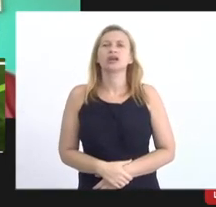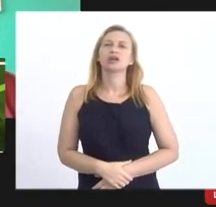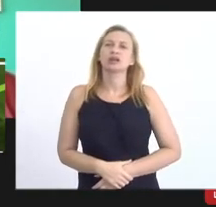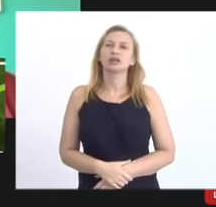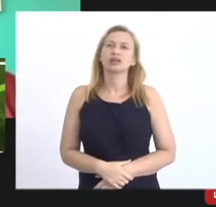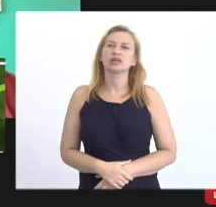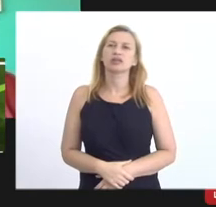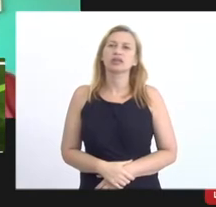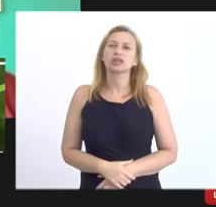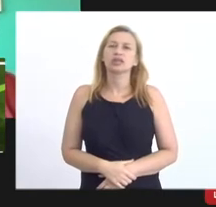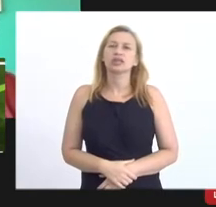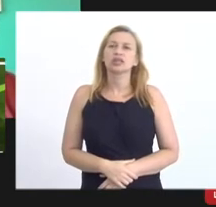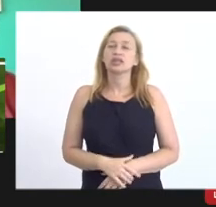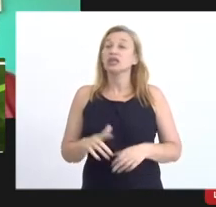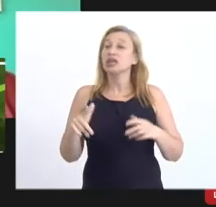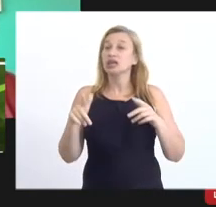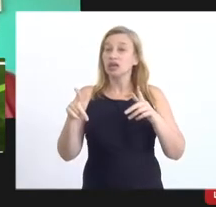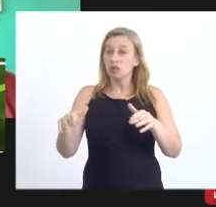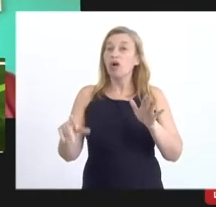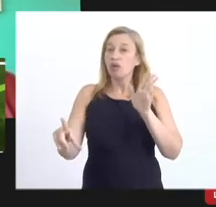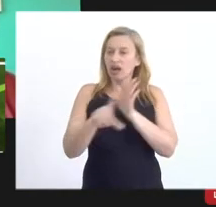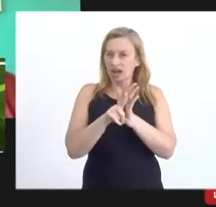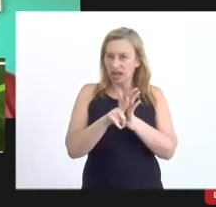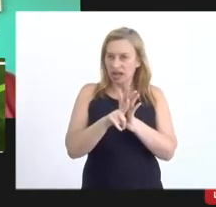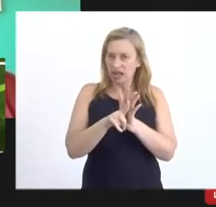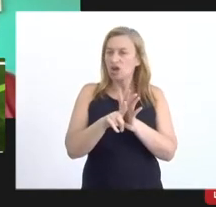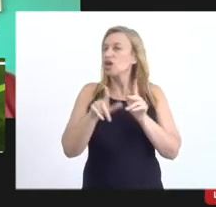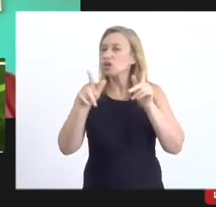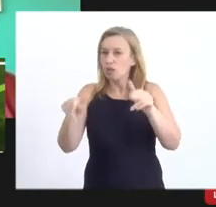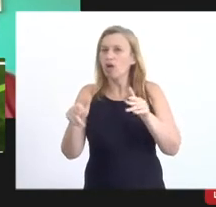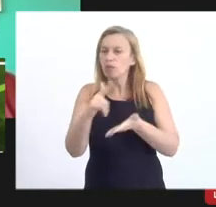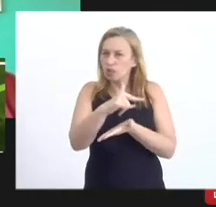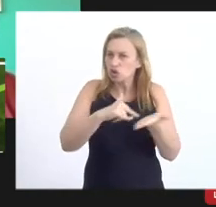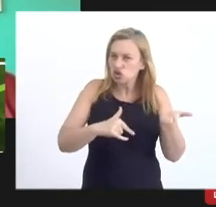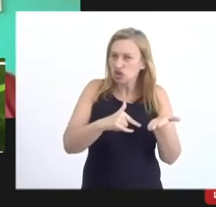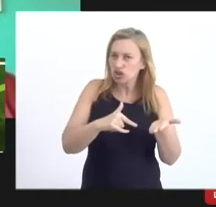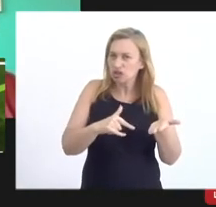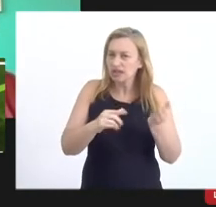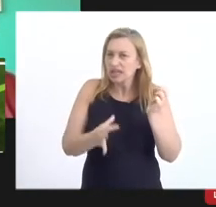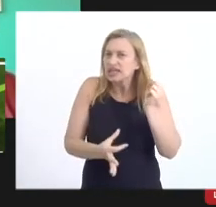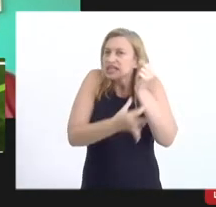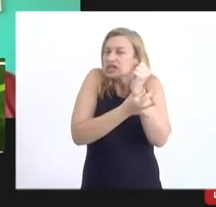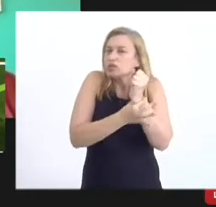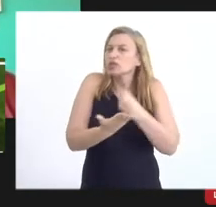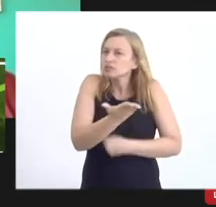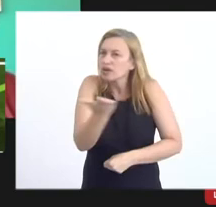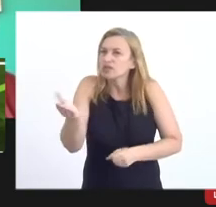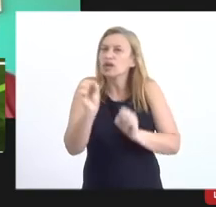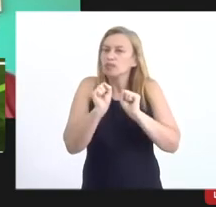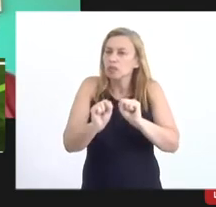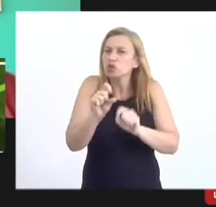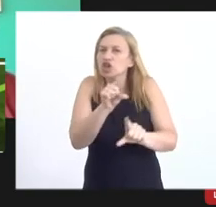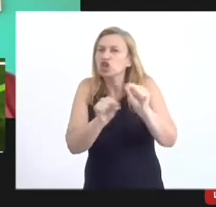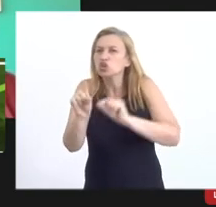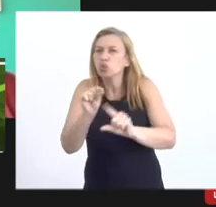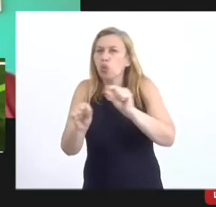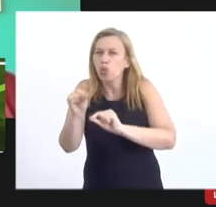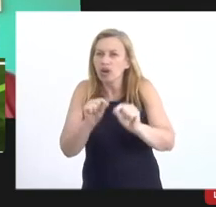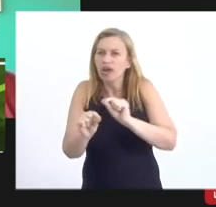a mesma lei que esse projeto o mesmo projeto que vai dar essa segurança pra vocês de poder selecionar